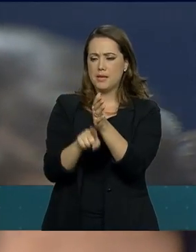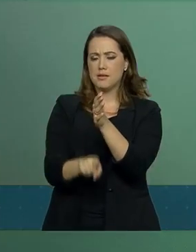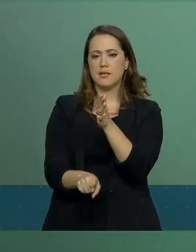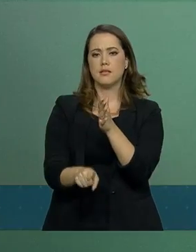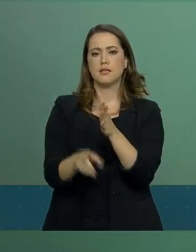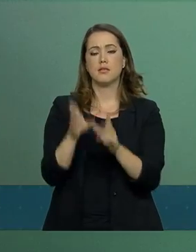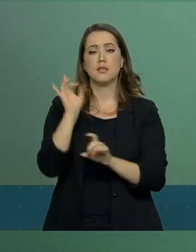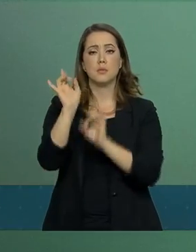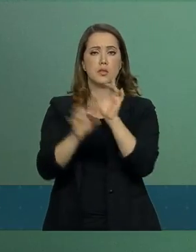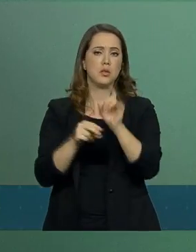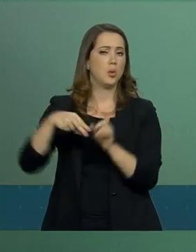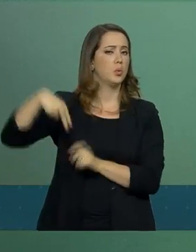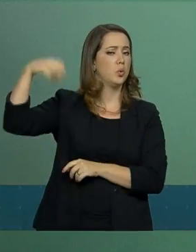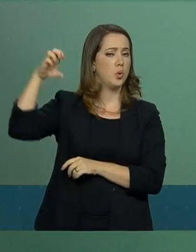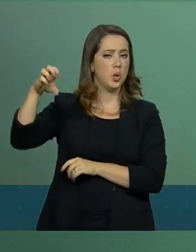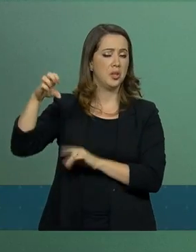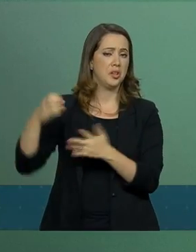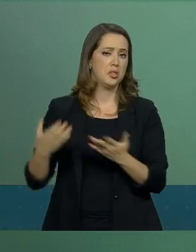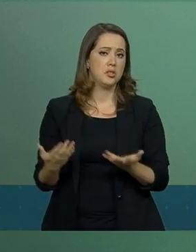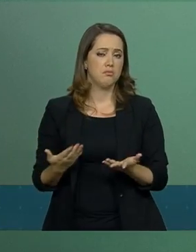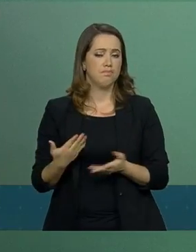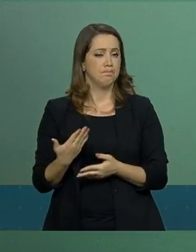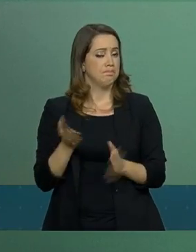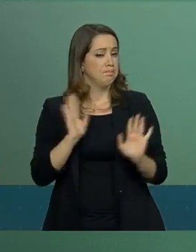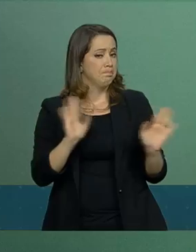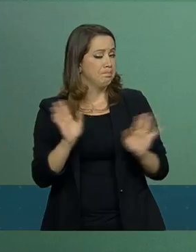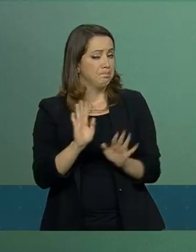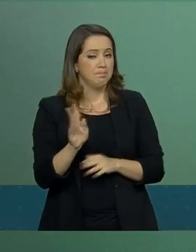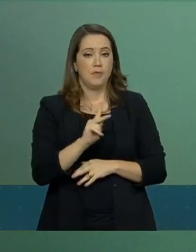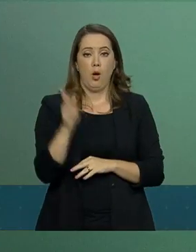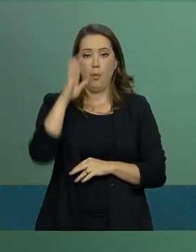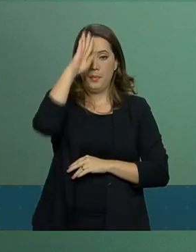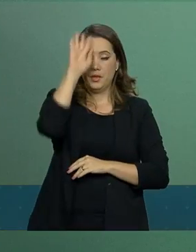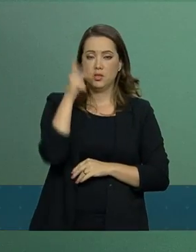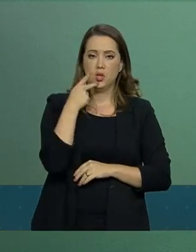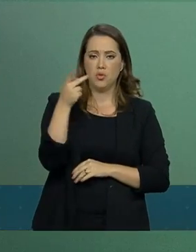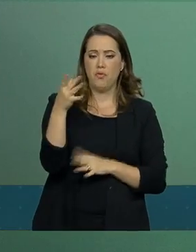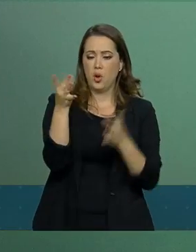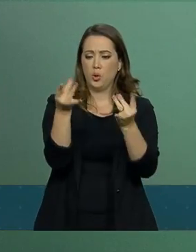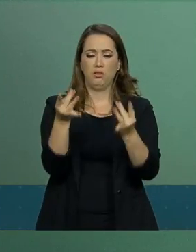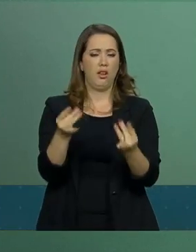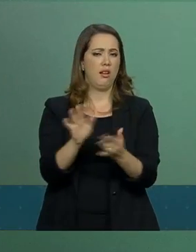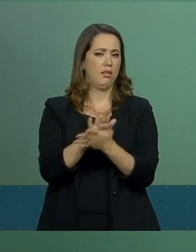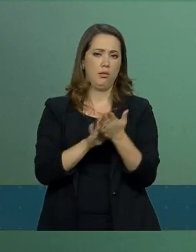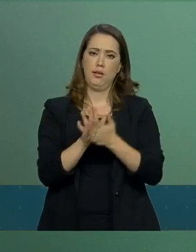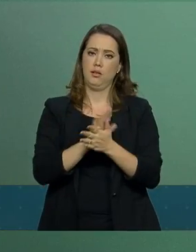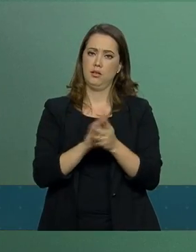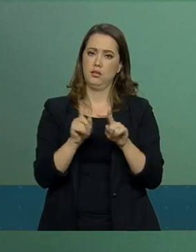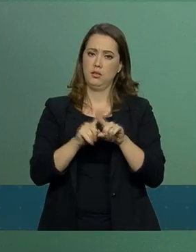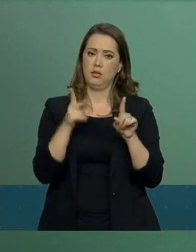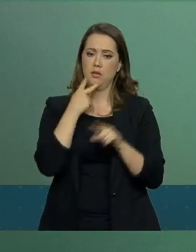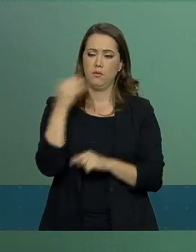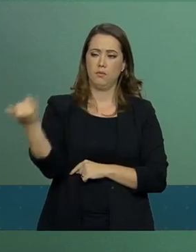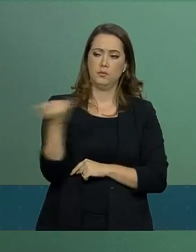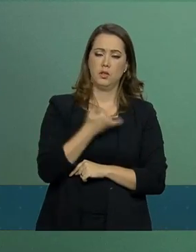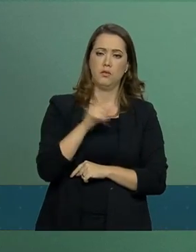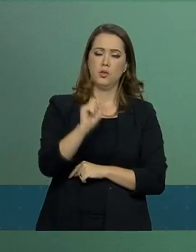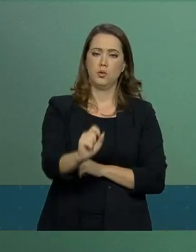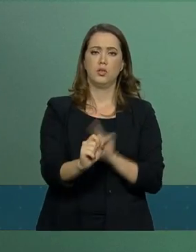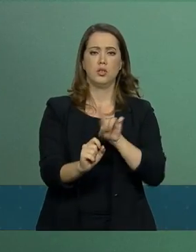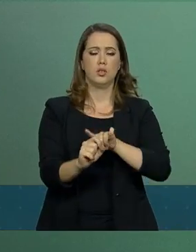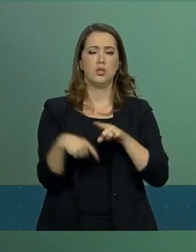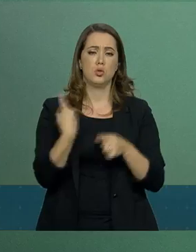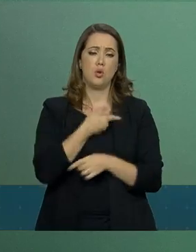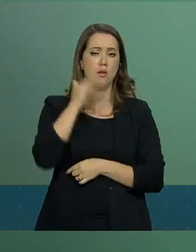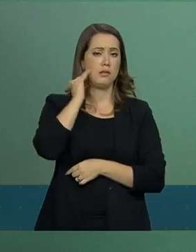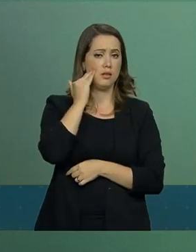O presidente não me fez comentários pontuais, disse-me com muita veemência a questão